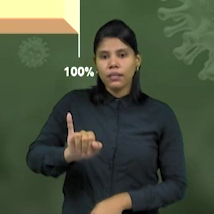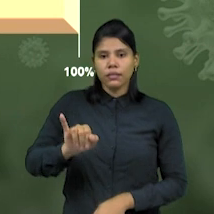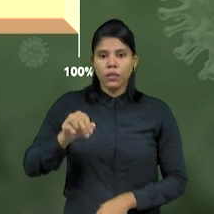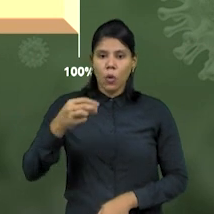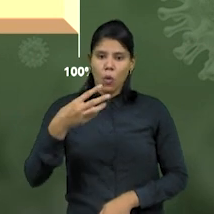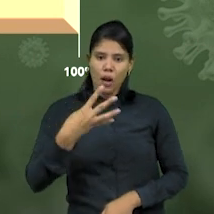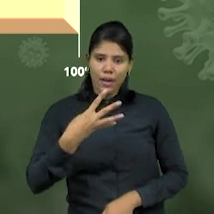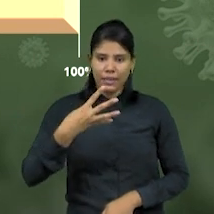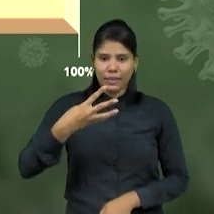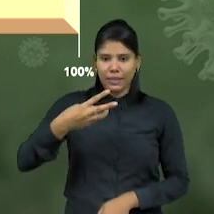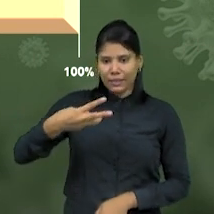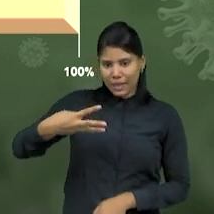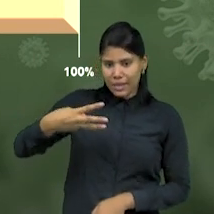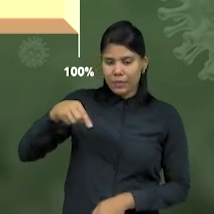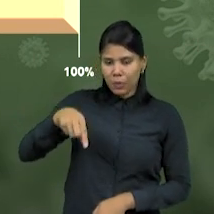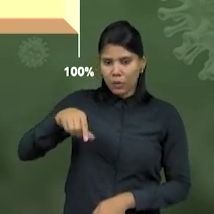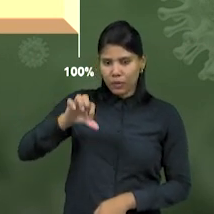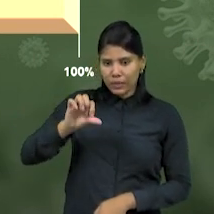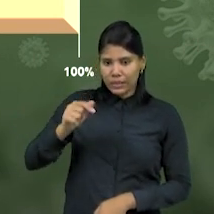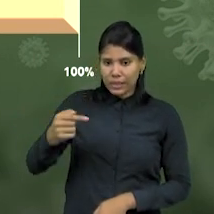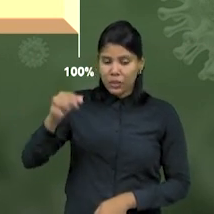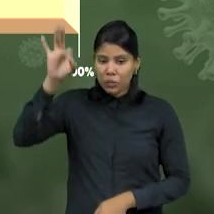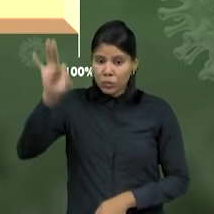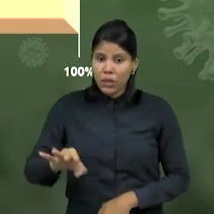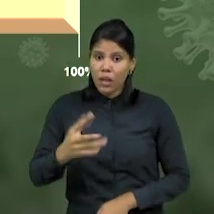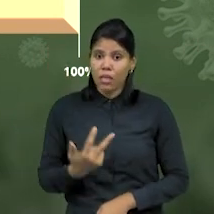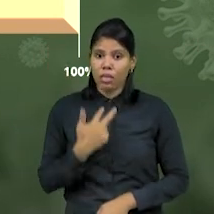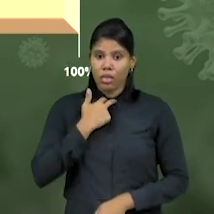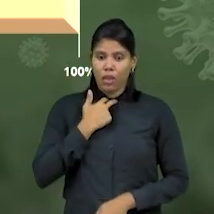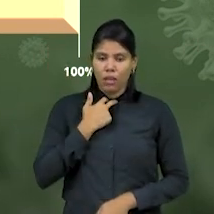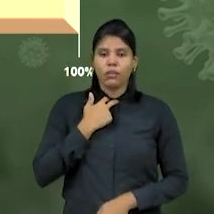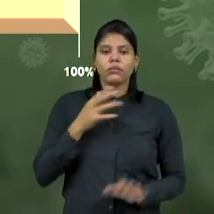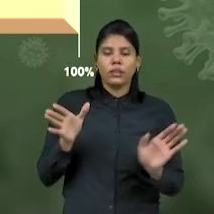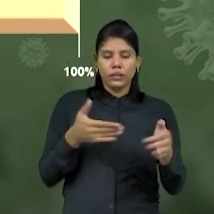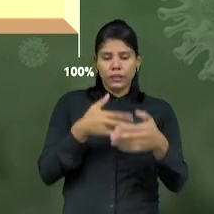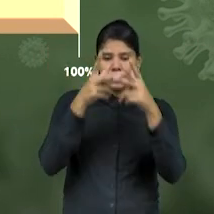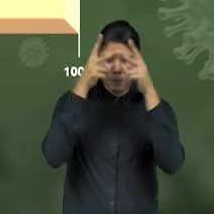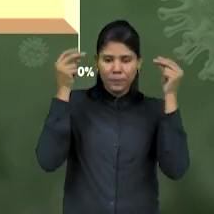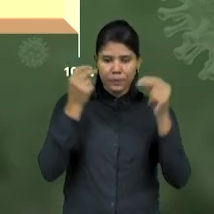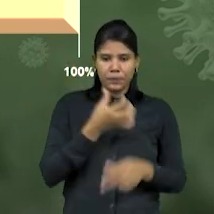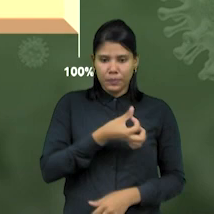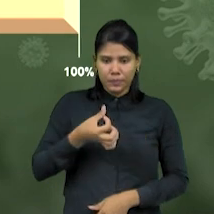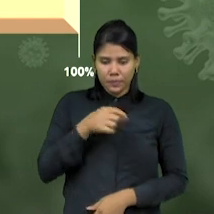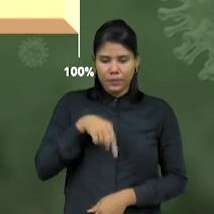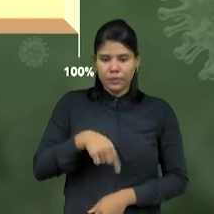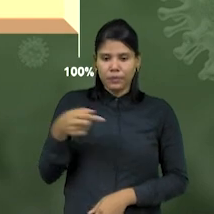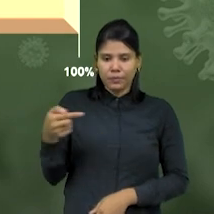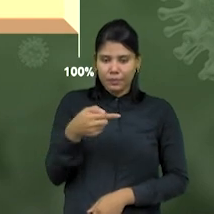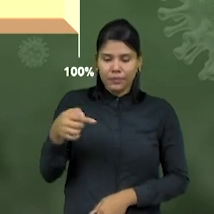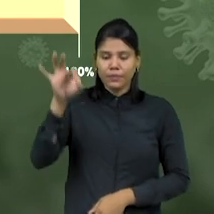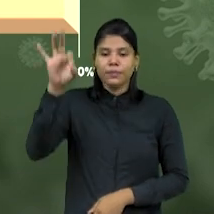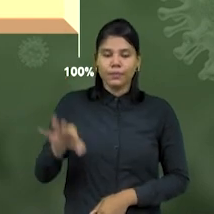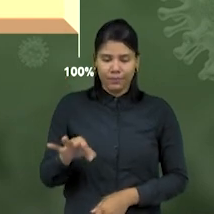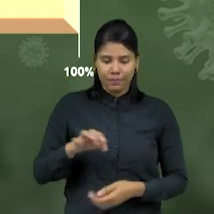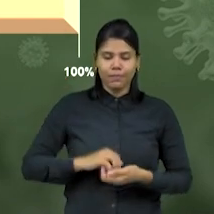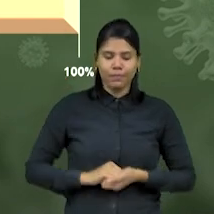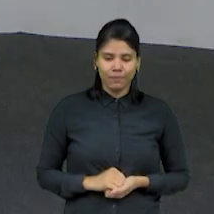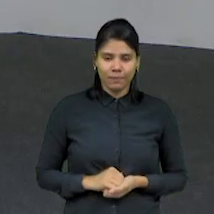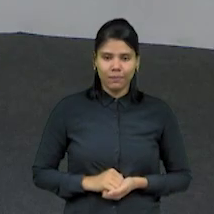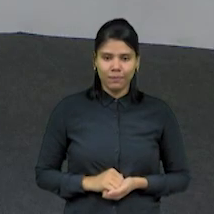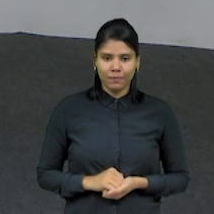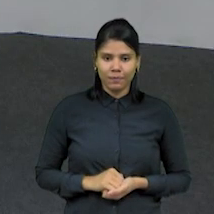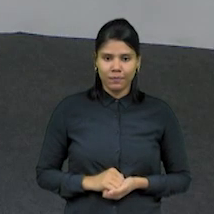43,97% e nas enfermarias 66,77%.